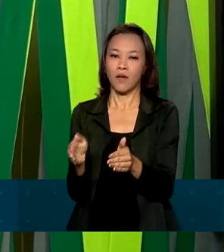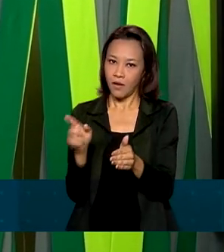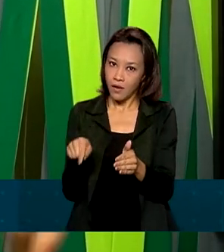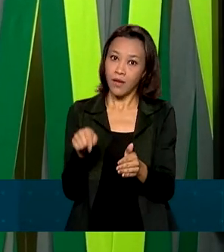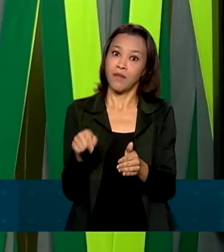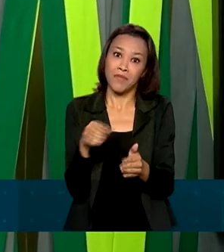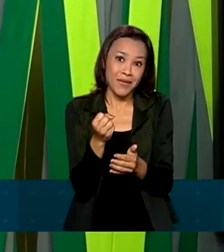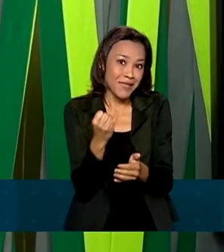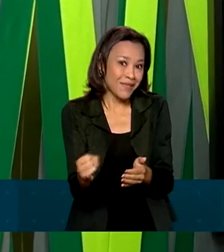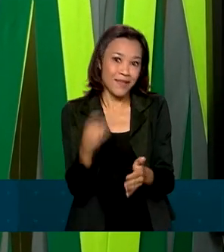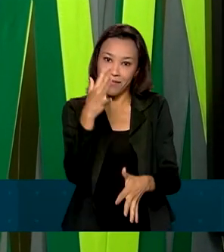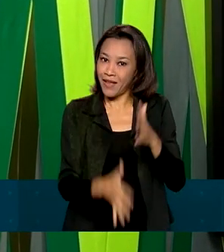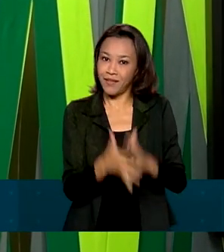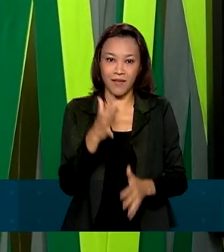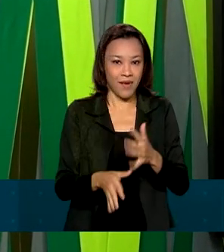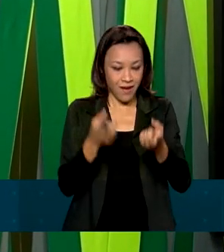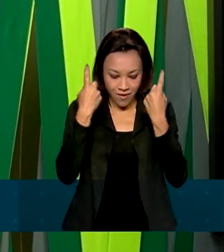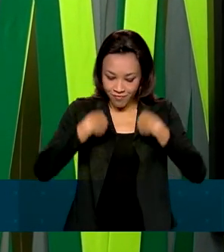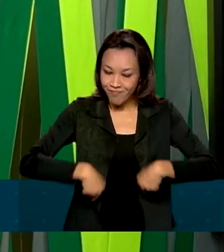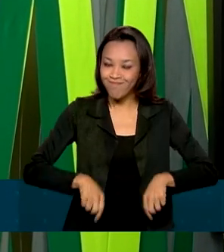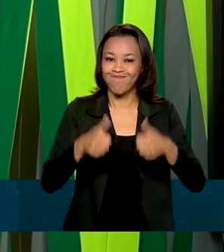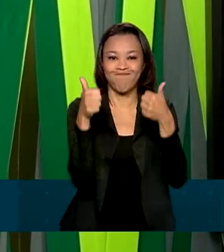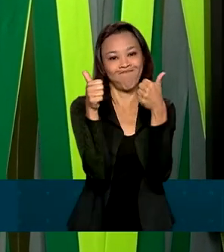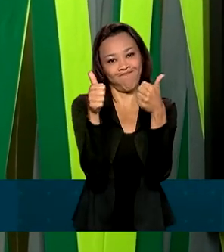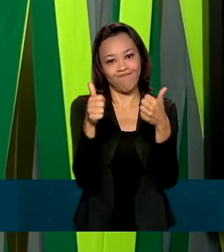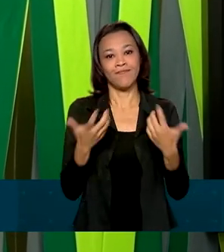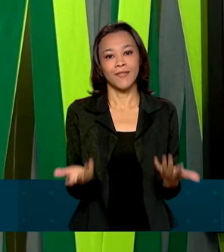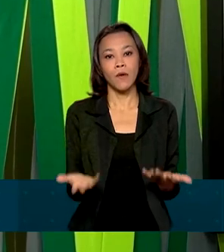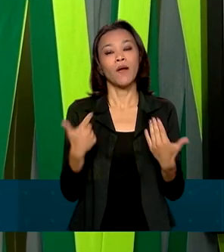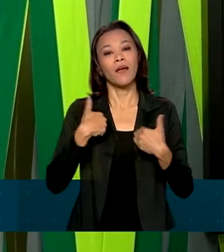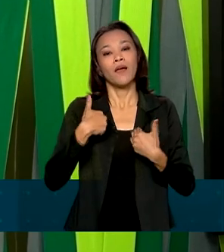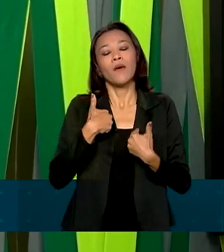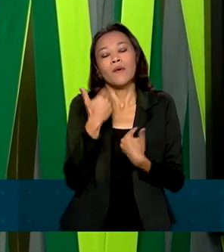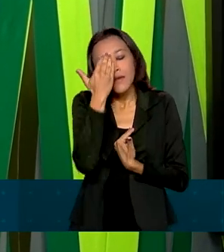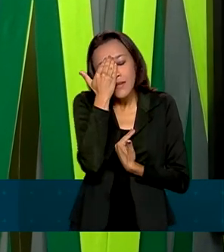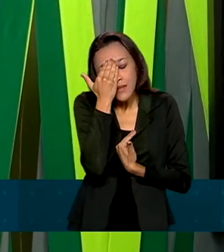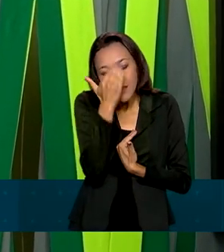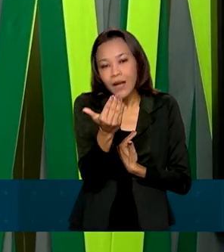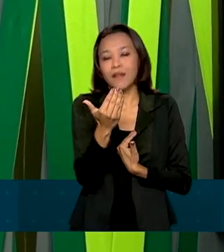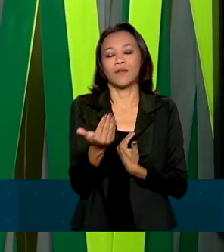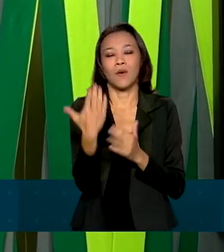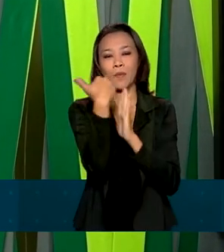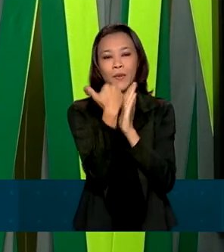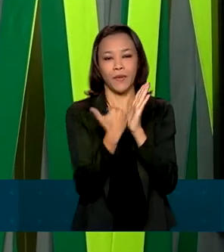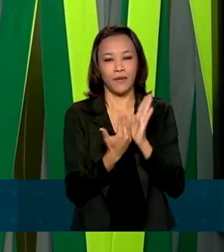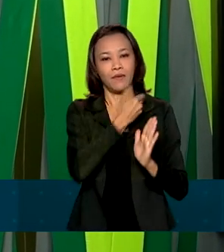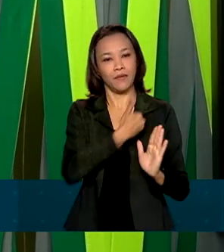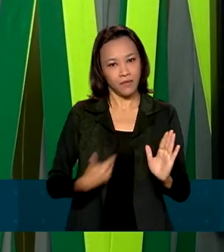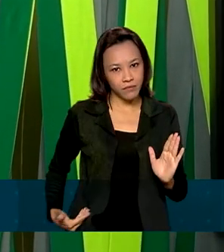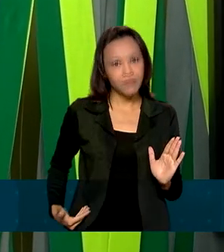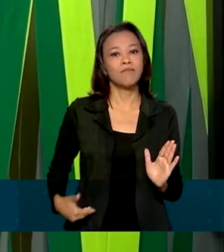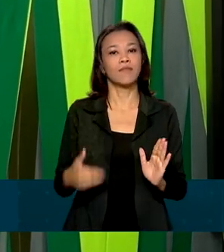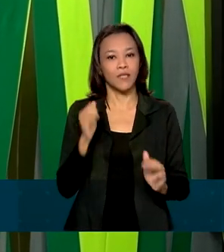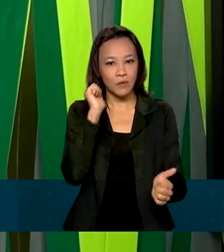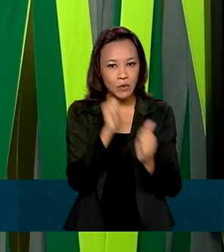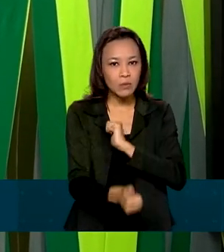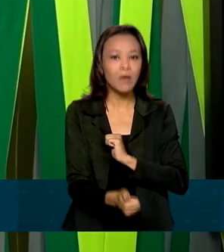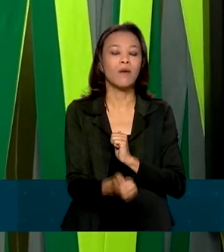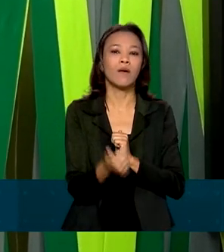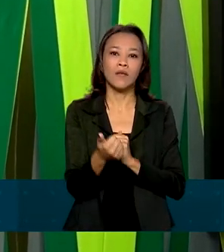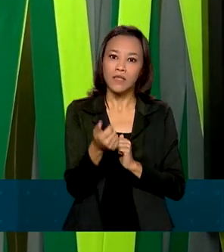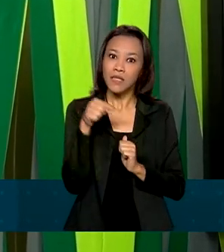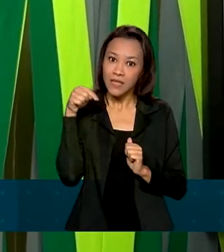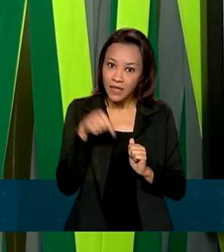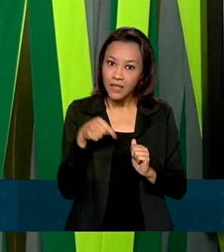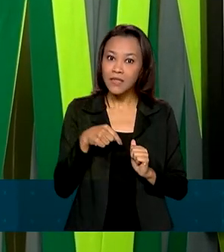treinos, senão o meu rendimento não seria o mesmo. Então eu sou muito, muito grato ao programa Bolsa Atleta. Eu acho que o programa Bolsa